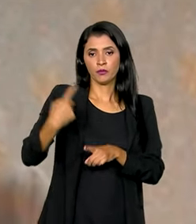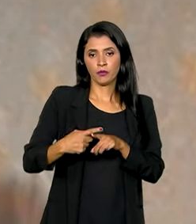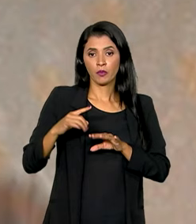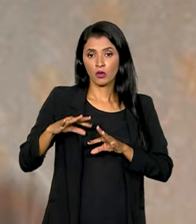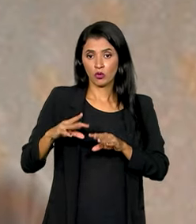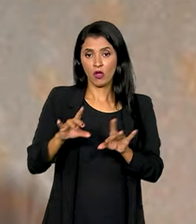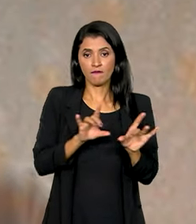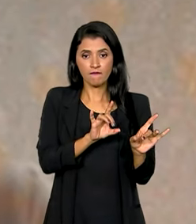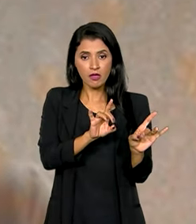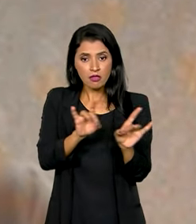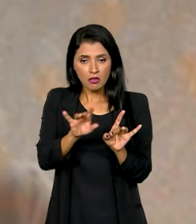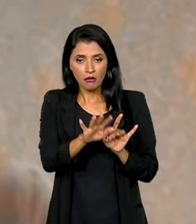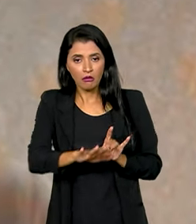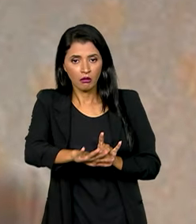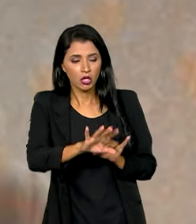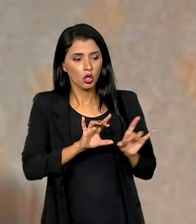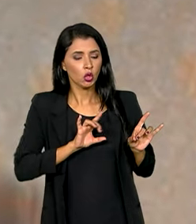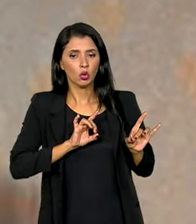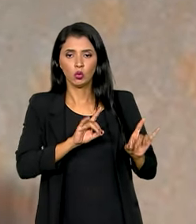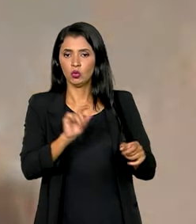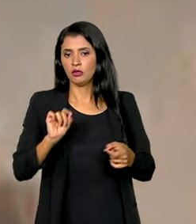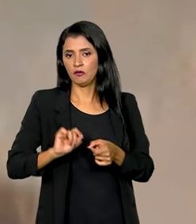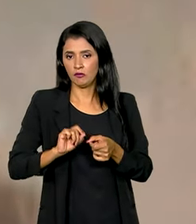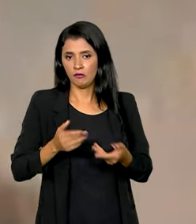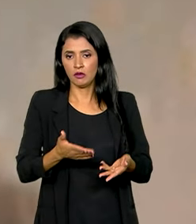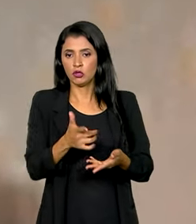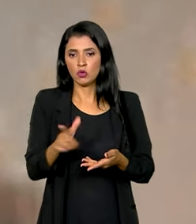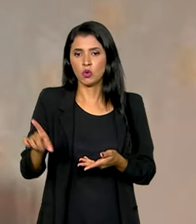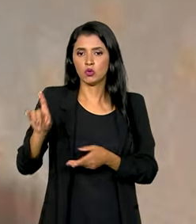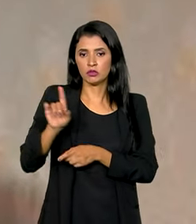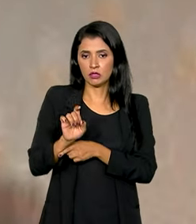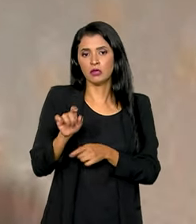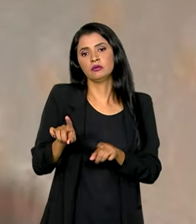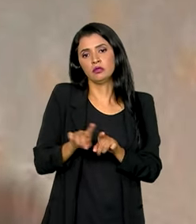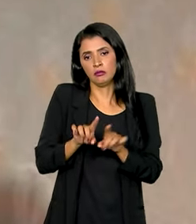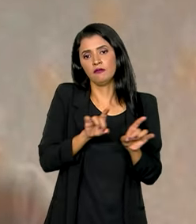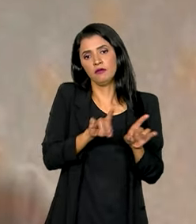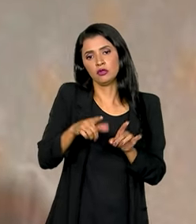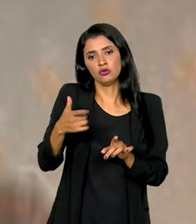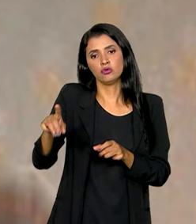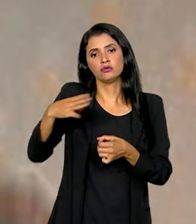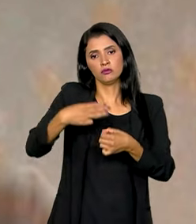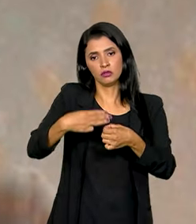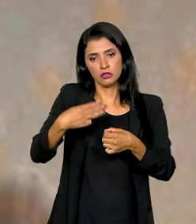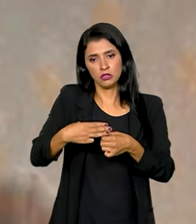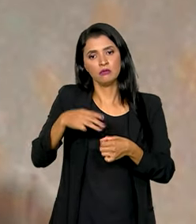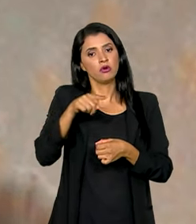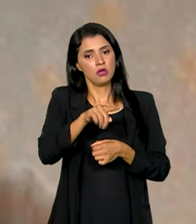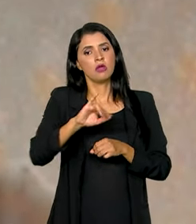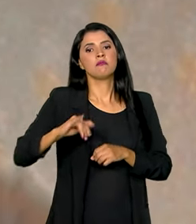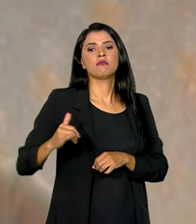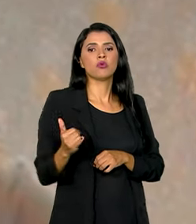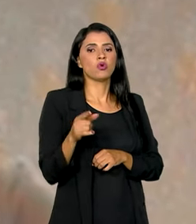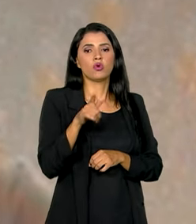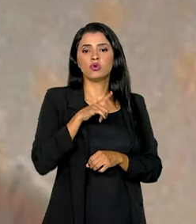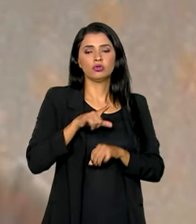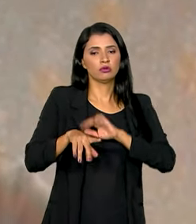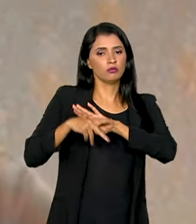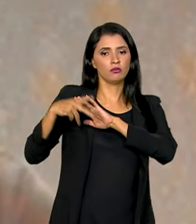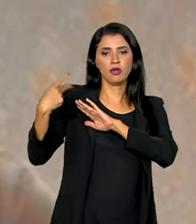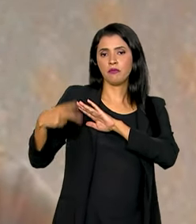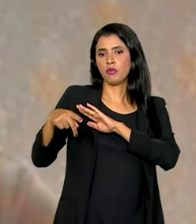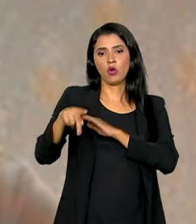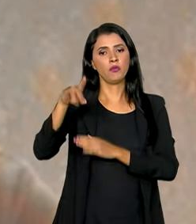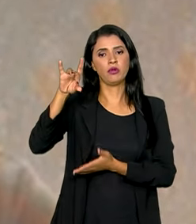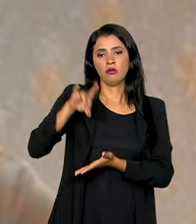das vendas que são realizadas para outros estados e para outros municípios, esse imposto não pertence mais à